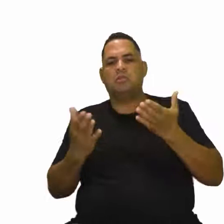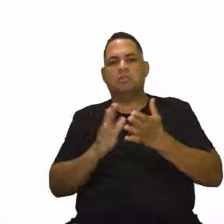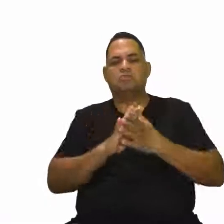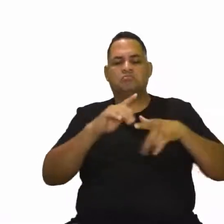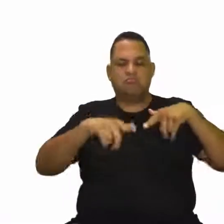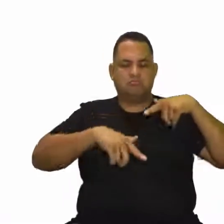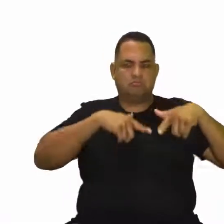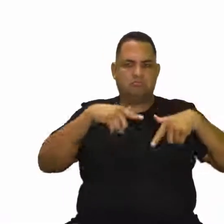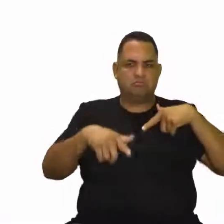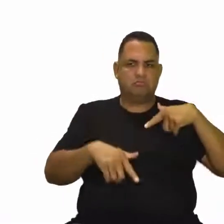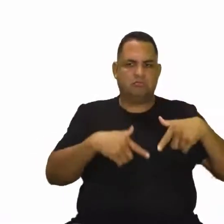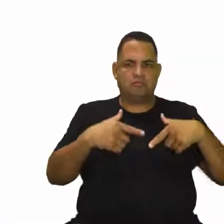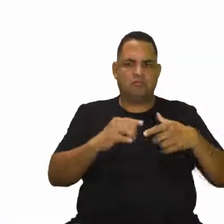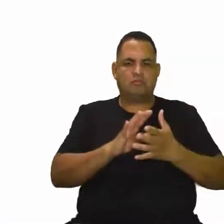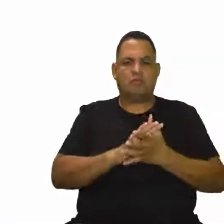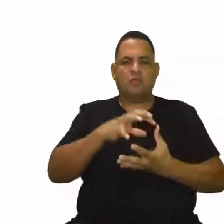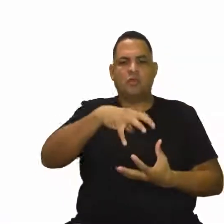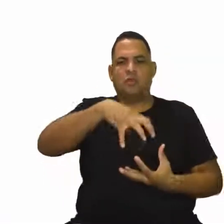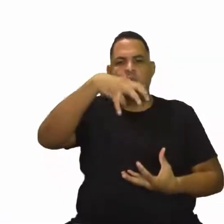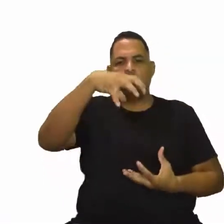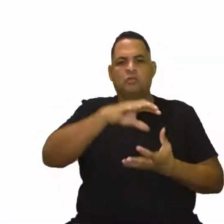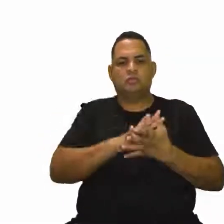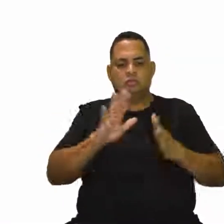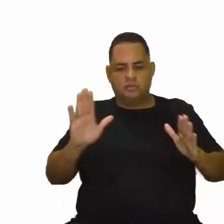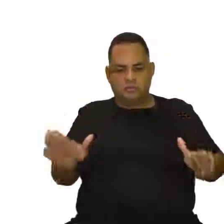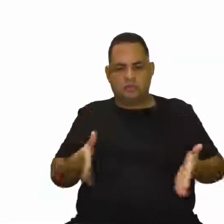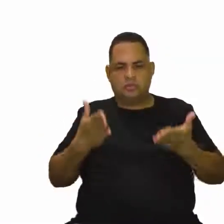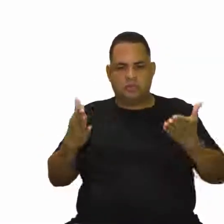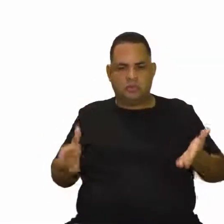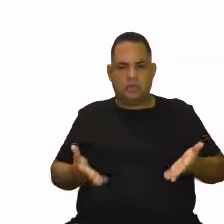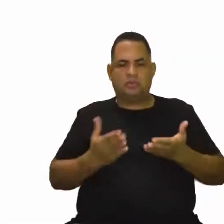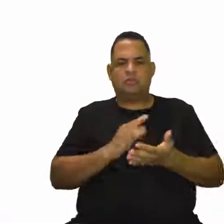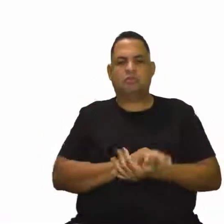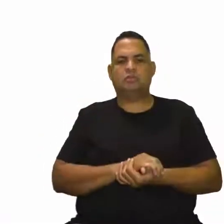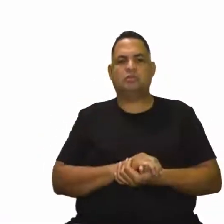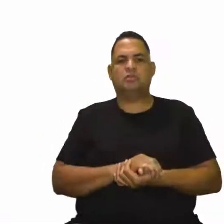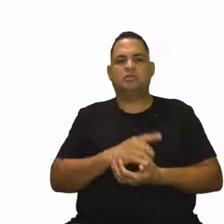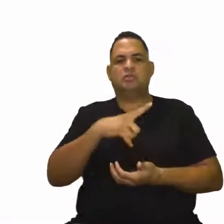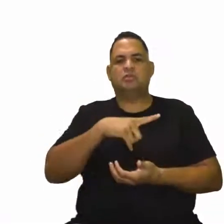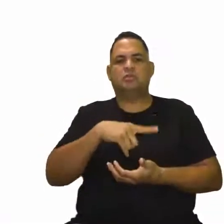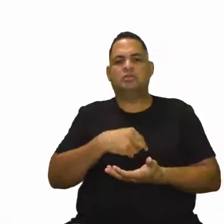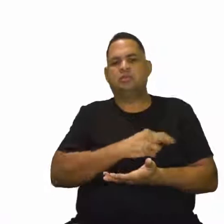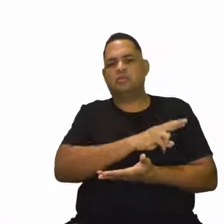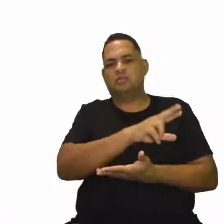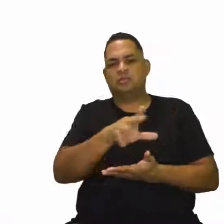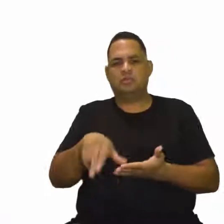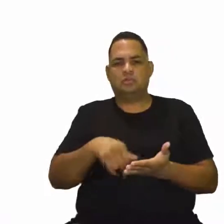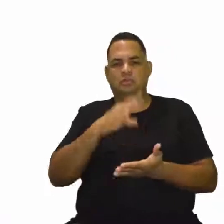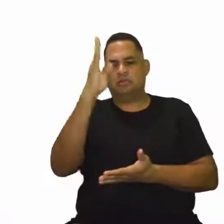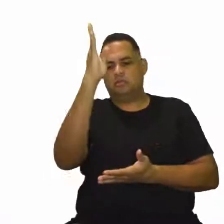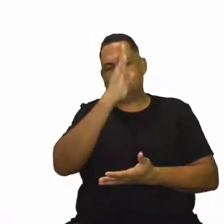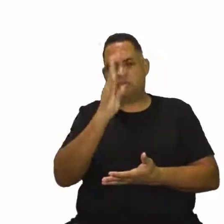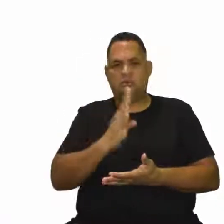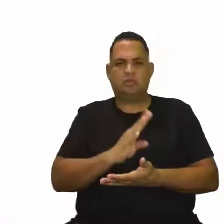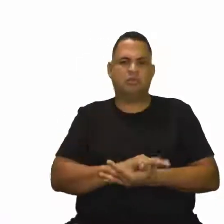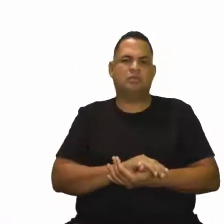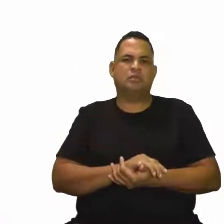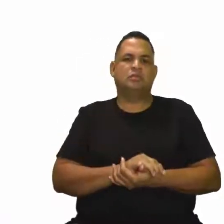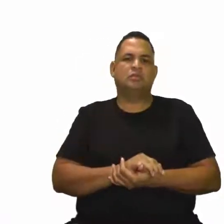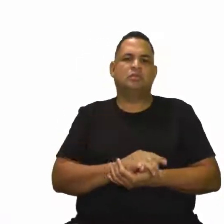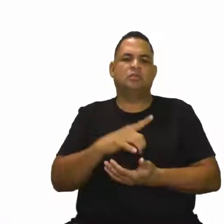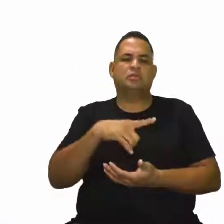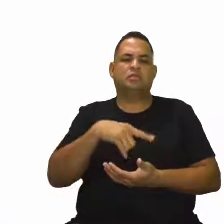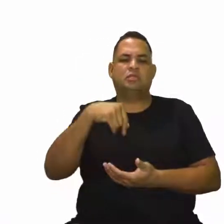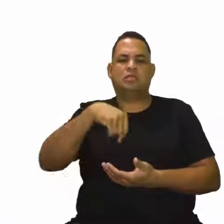trabalha aí com idosos, estimula esses idosos? Pois é, existe várias, né? No Brasil, existe várias